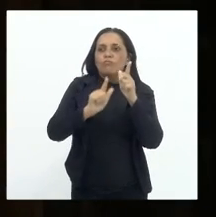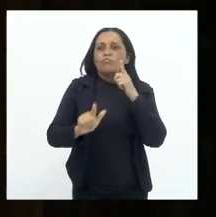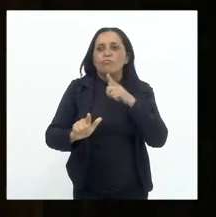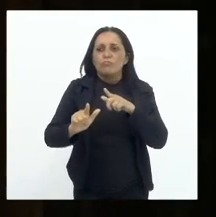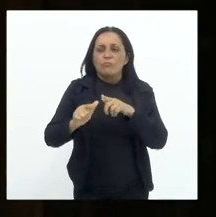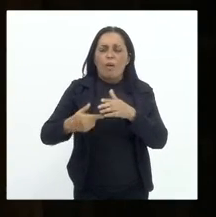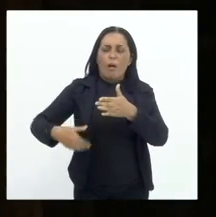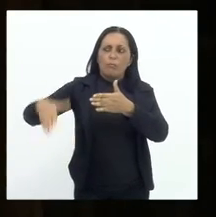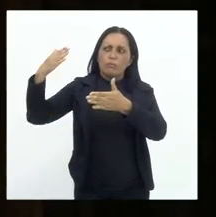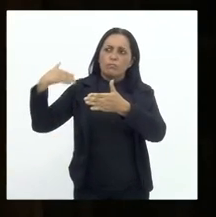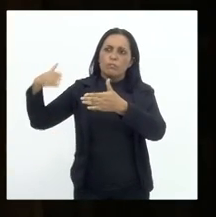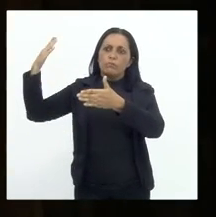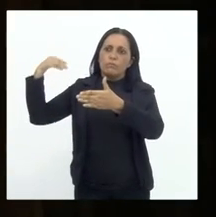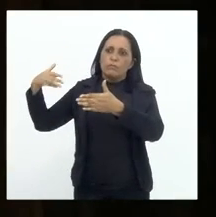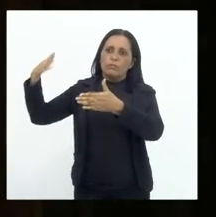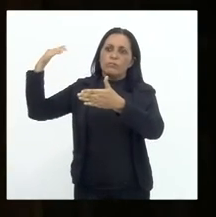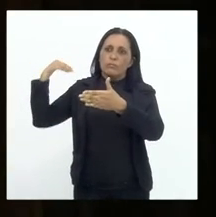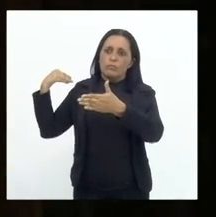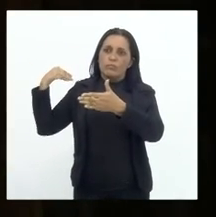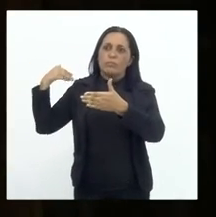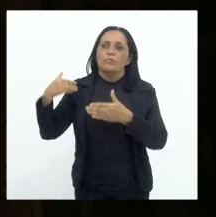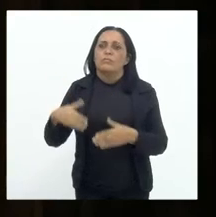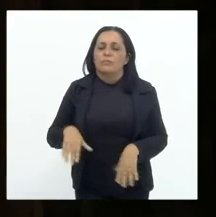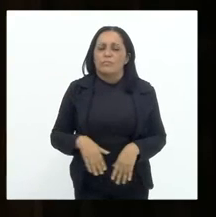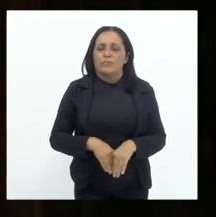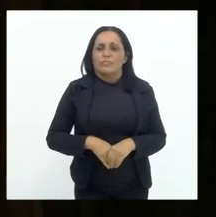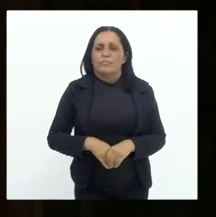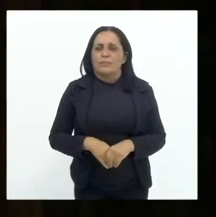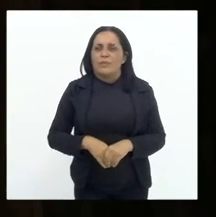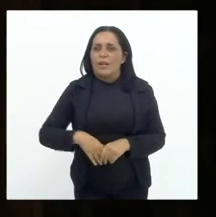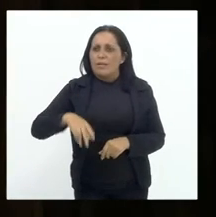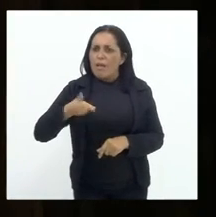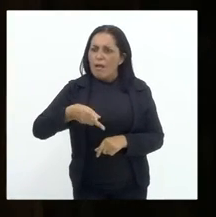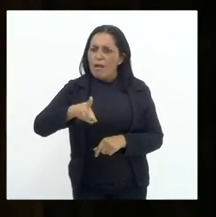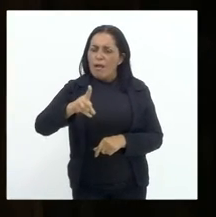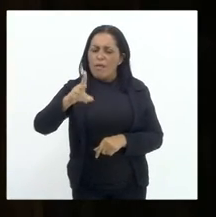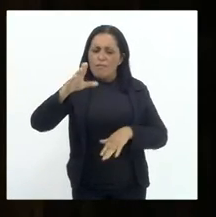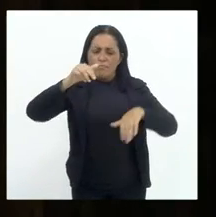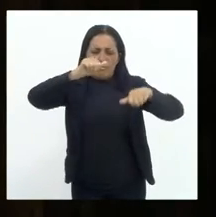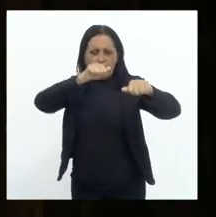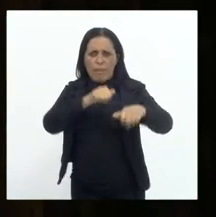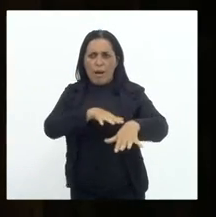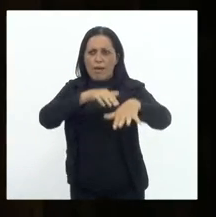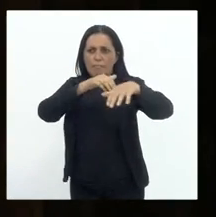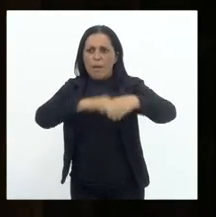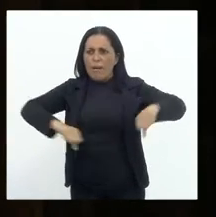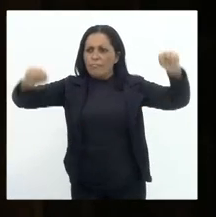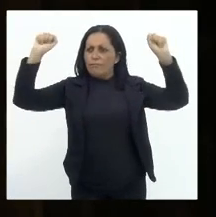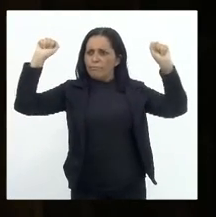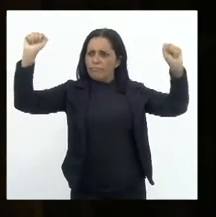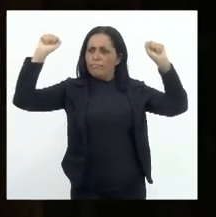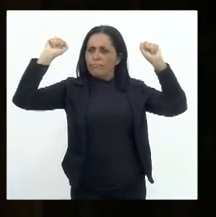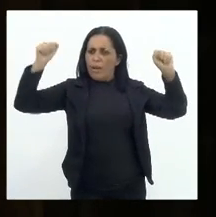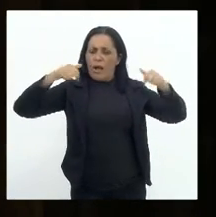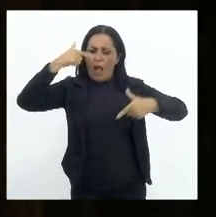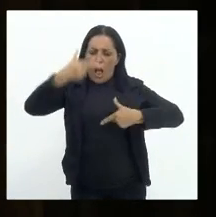mais lá na frente, nas famosas passeatas pelas diretas já,